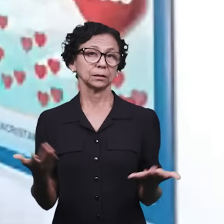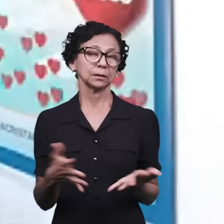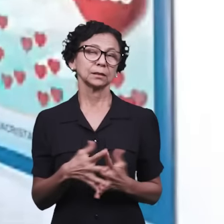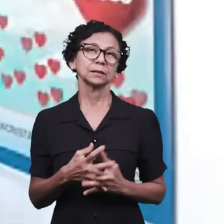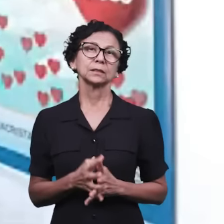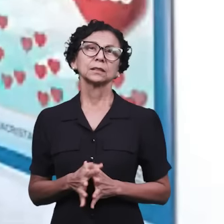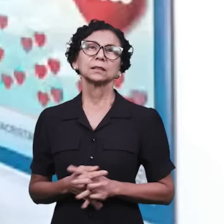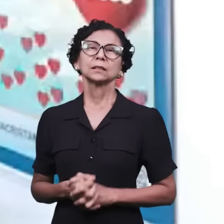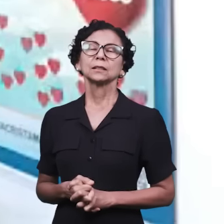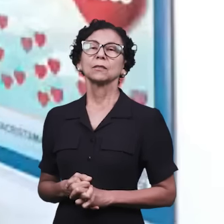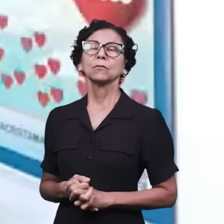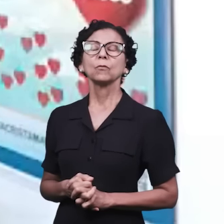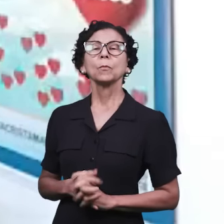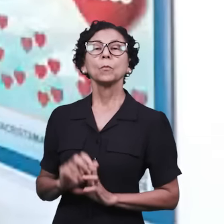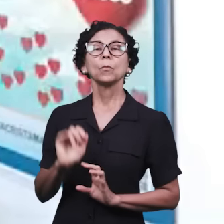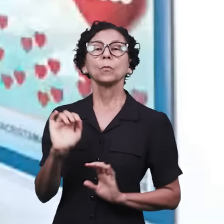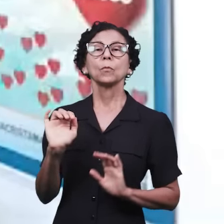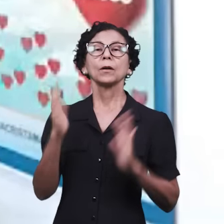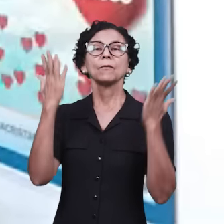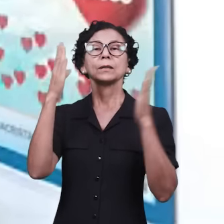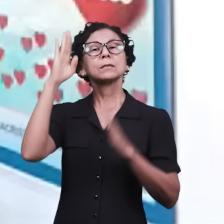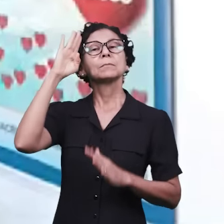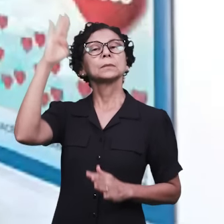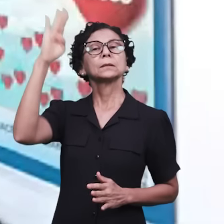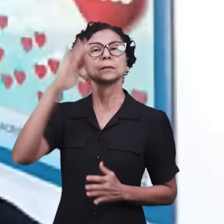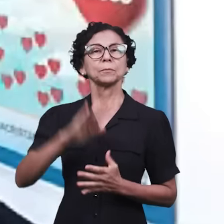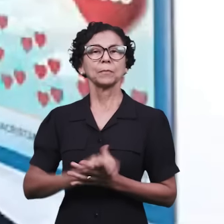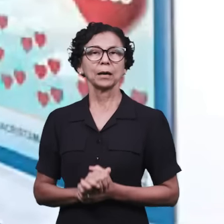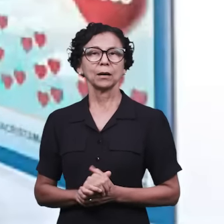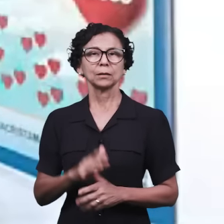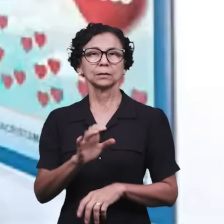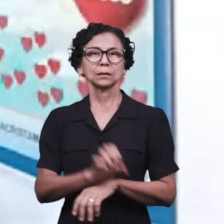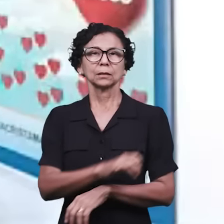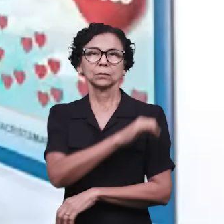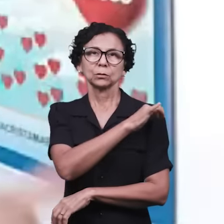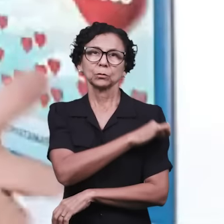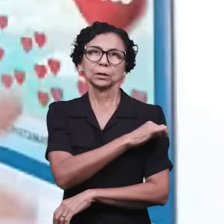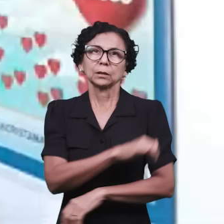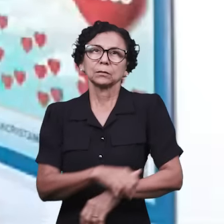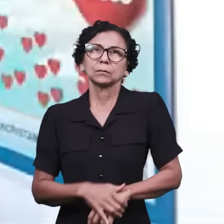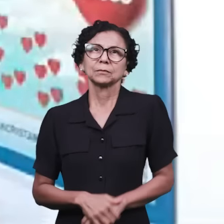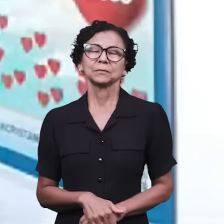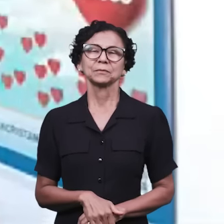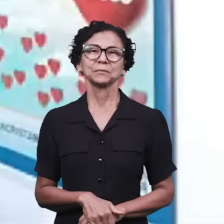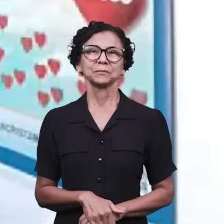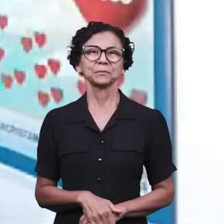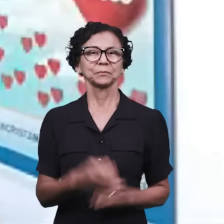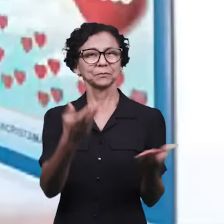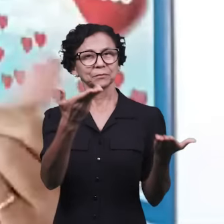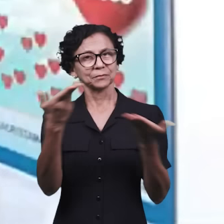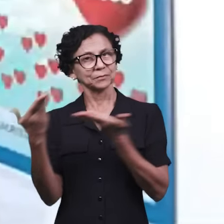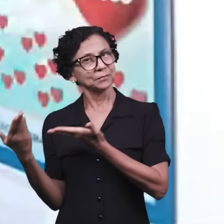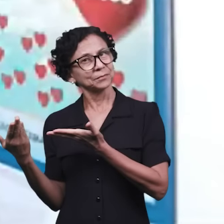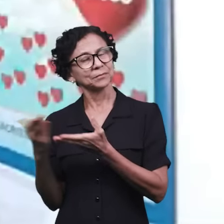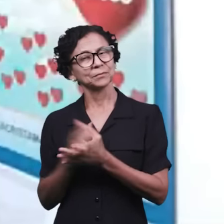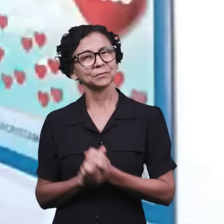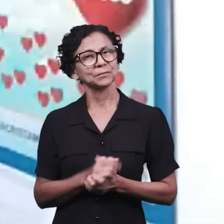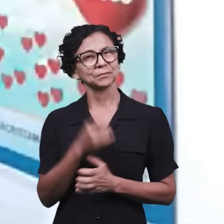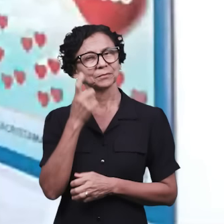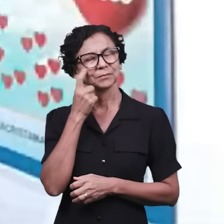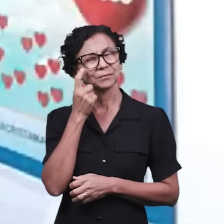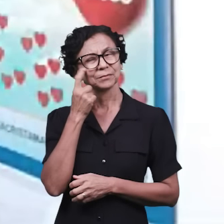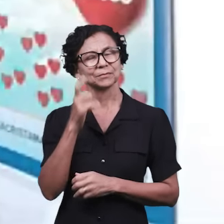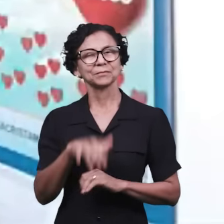volta com os destaques daqui da nossa área de Resende, Estado do Rio de Janeiro, região sul-fluminense 1. Você é nosso convidado. Vem com a gente